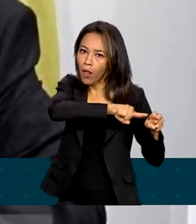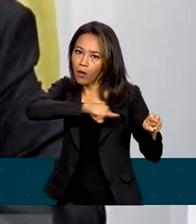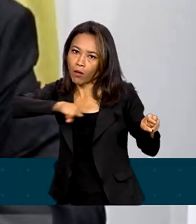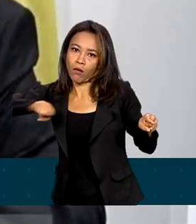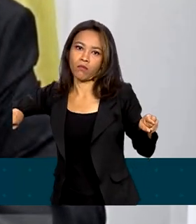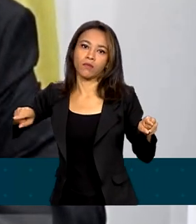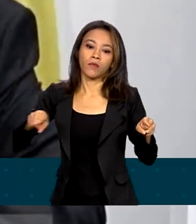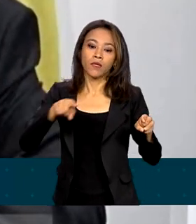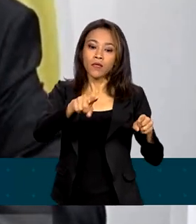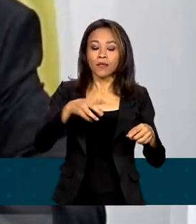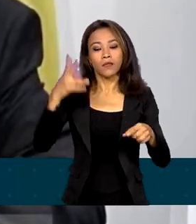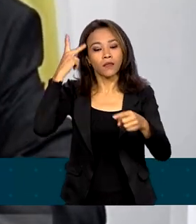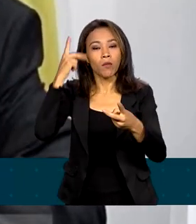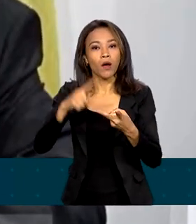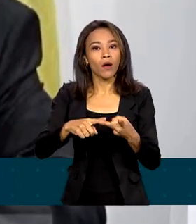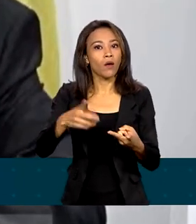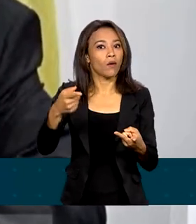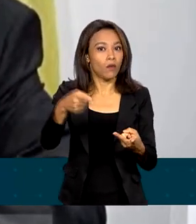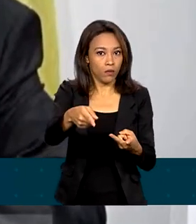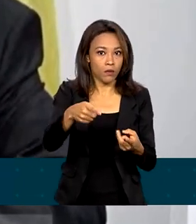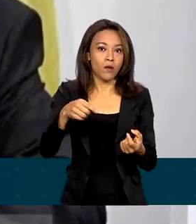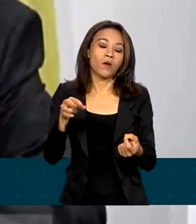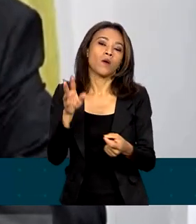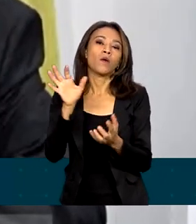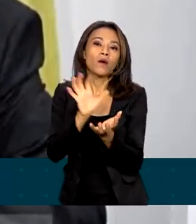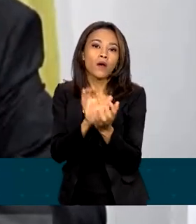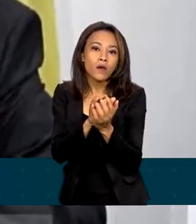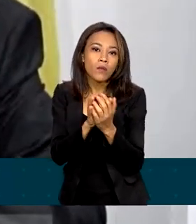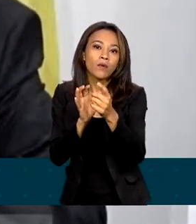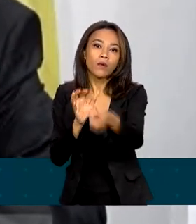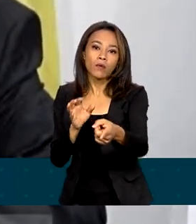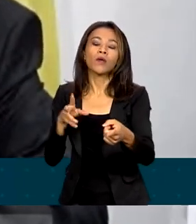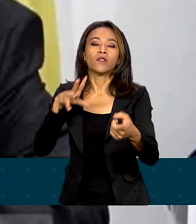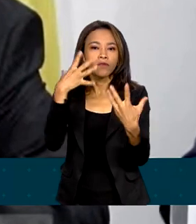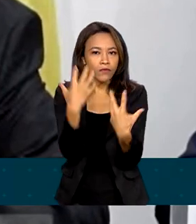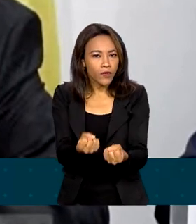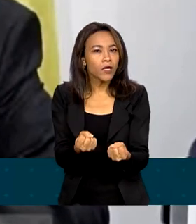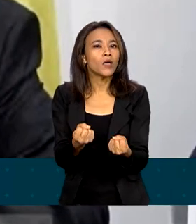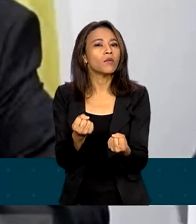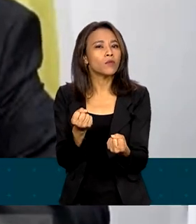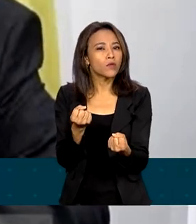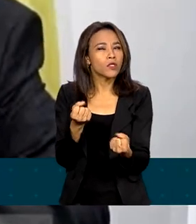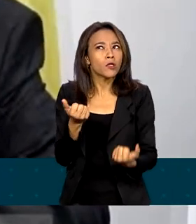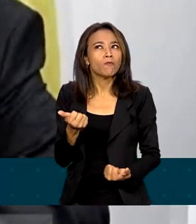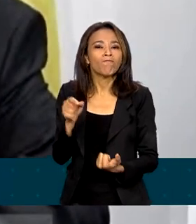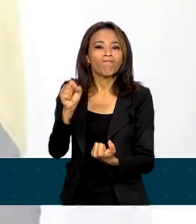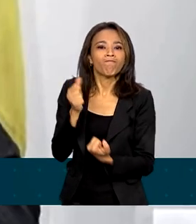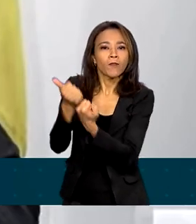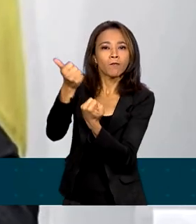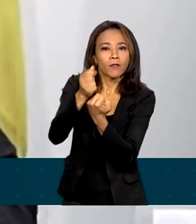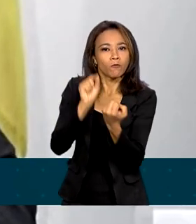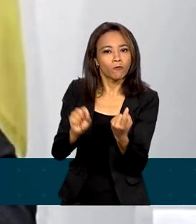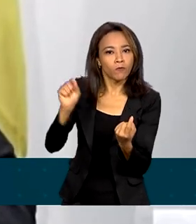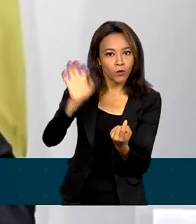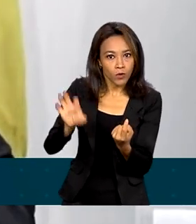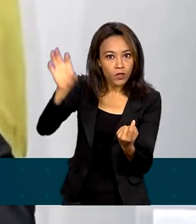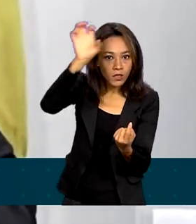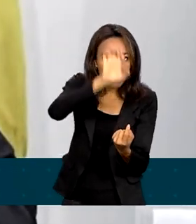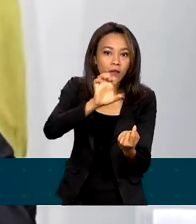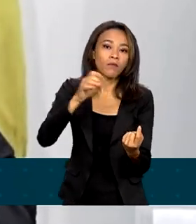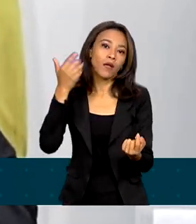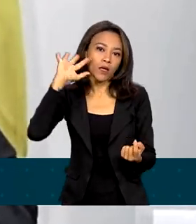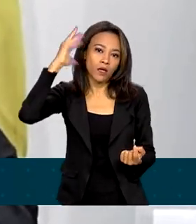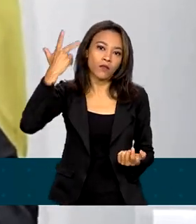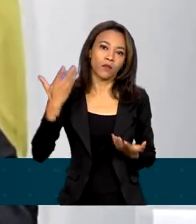Gerais, São Paulo, Pernambuco, enfim. Mas nós vamos mobilizar as forças-tarefas nos Estados para poder dar conta. Nós queremos e